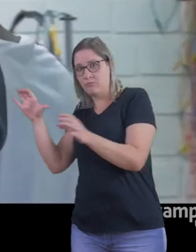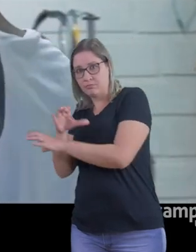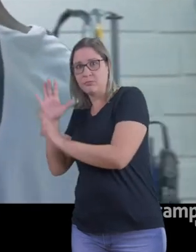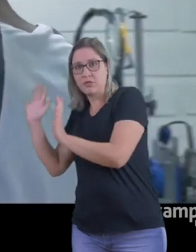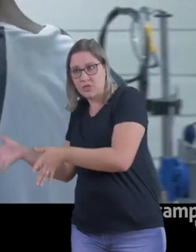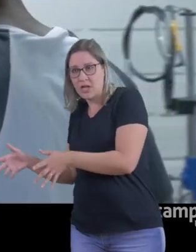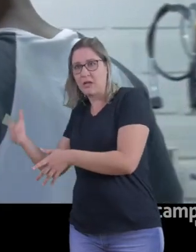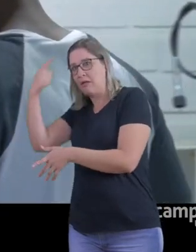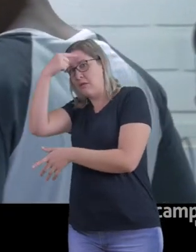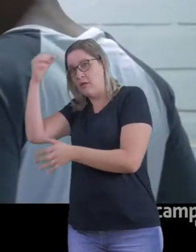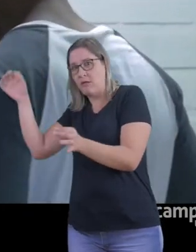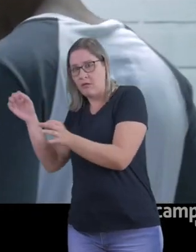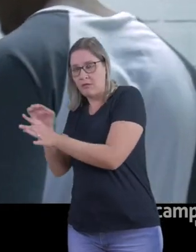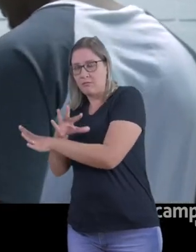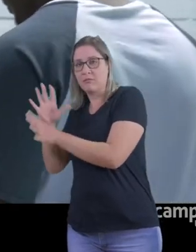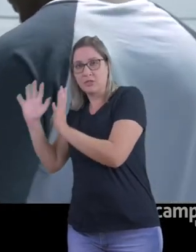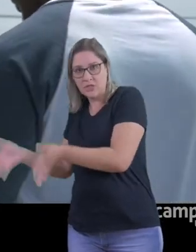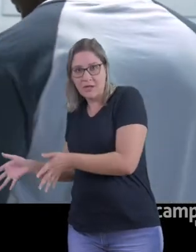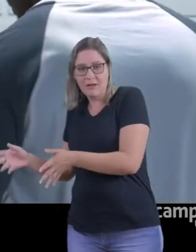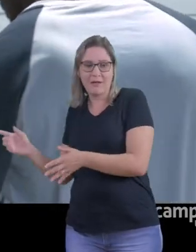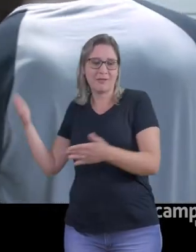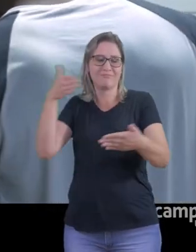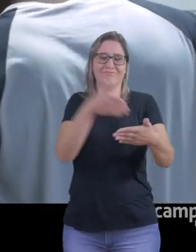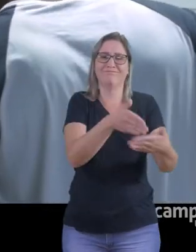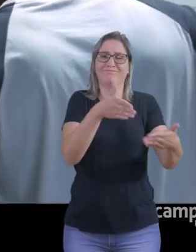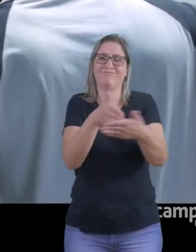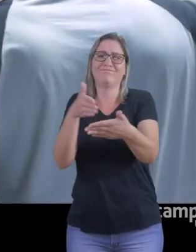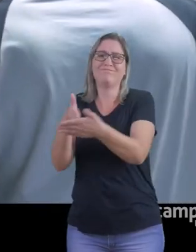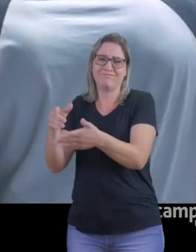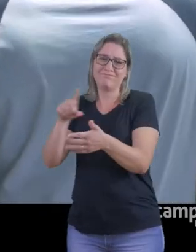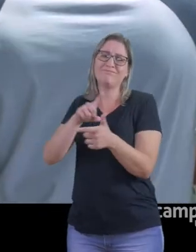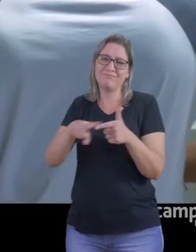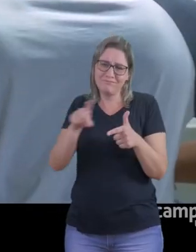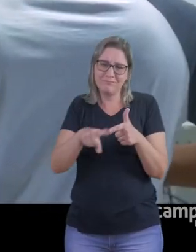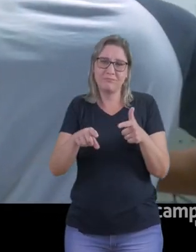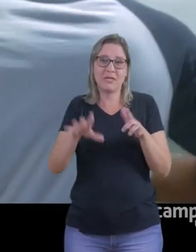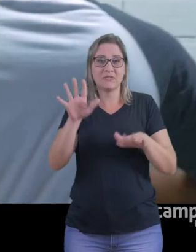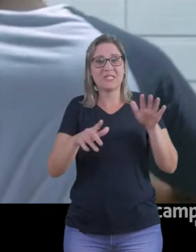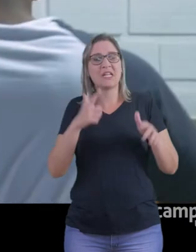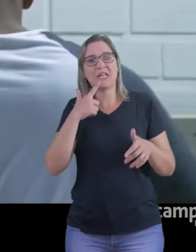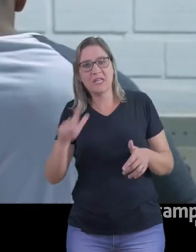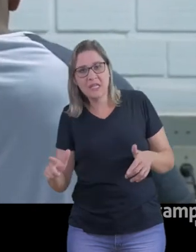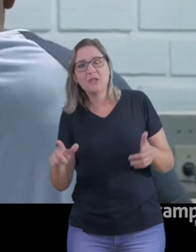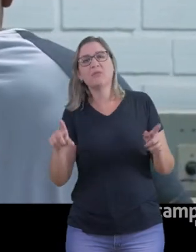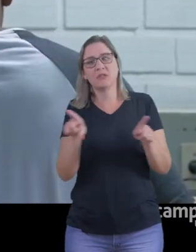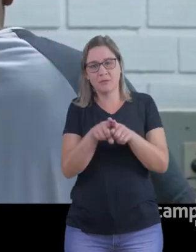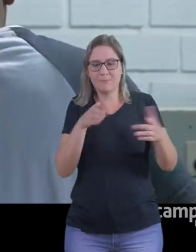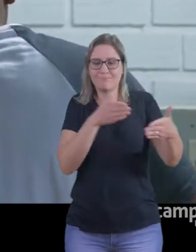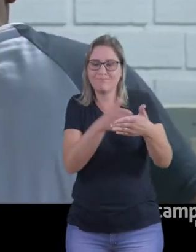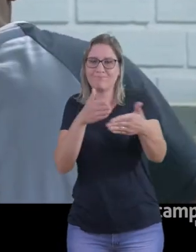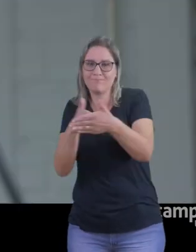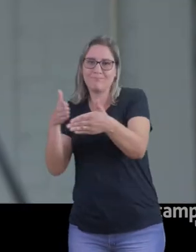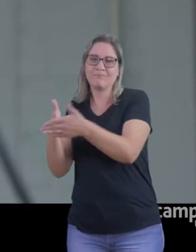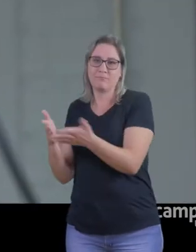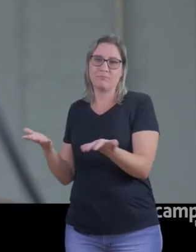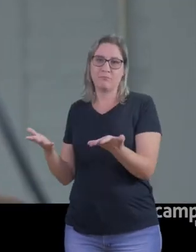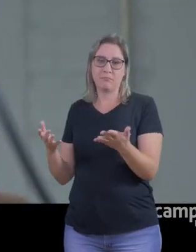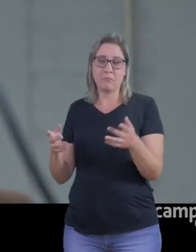ensino superior, e também outras barreiras, como a barreira linguística, o fato de que